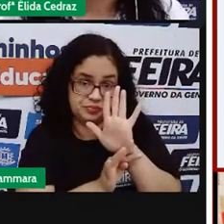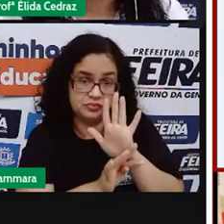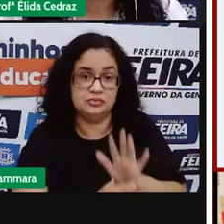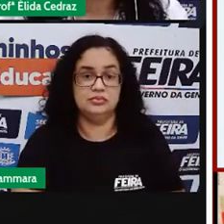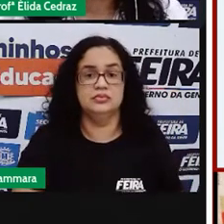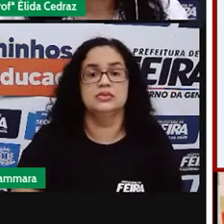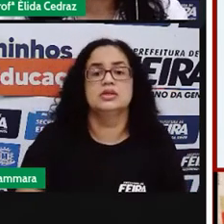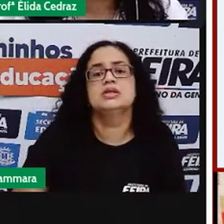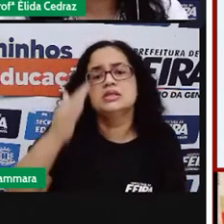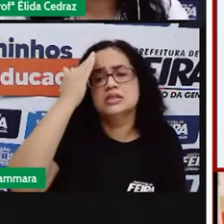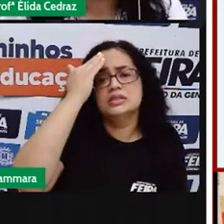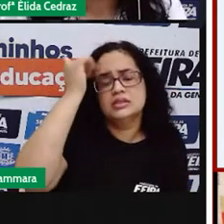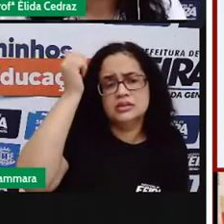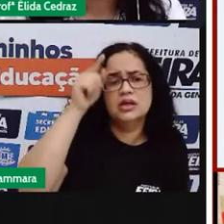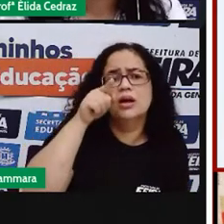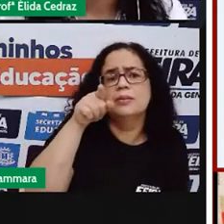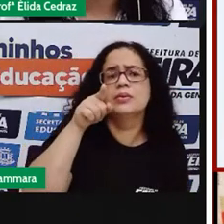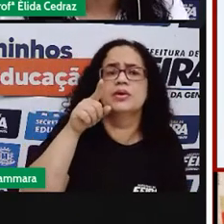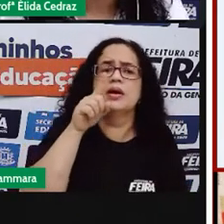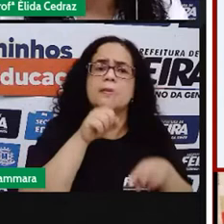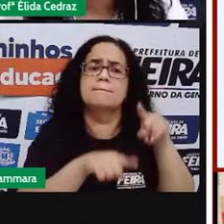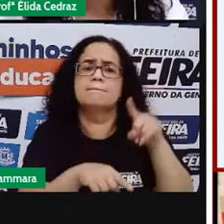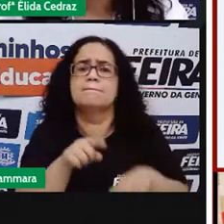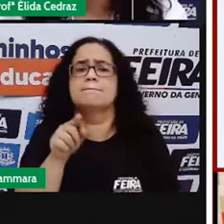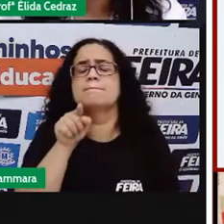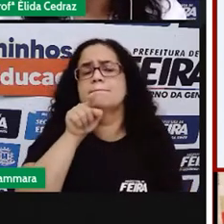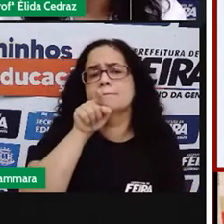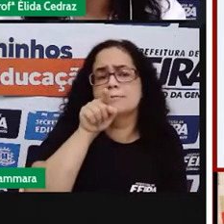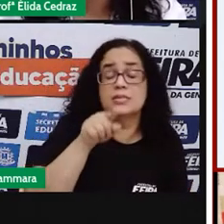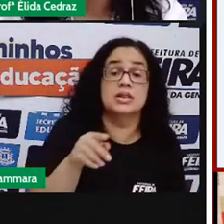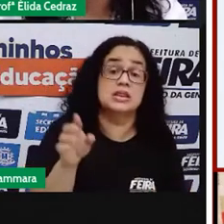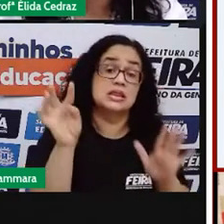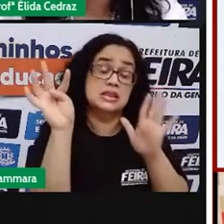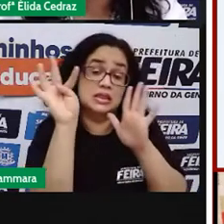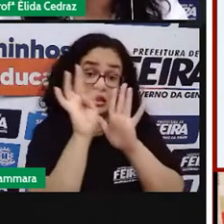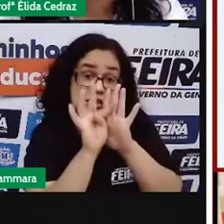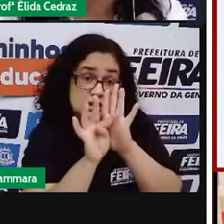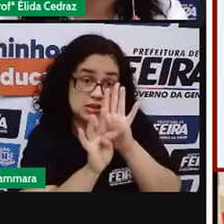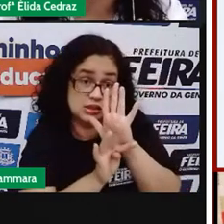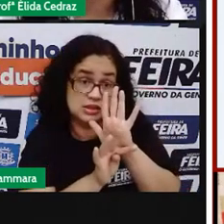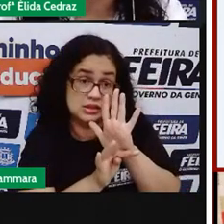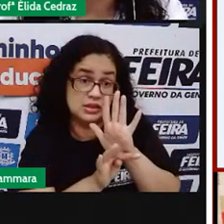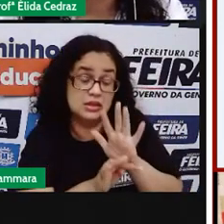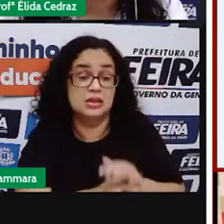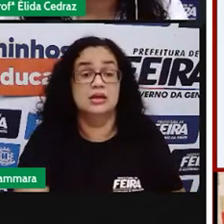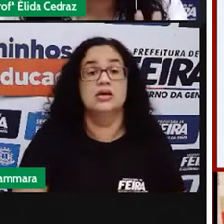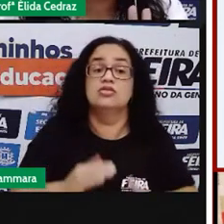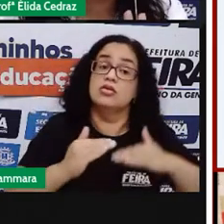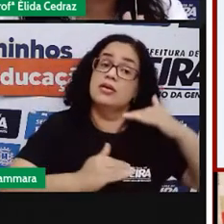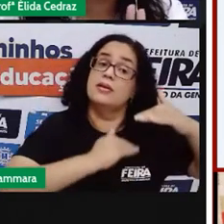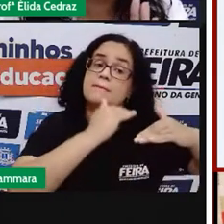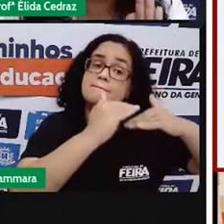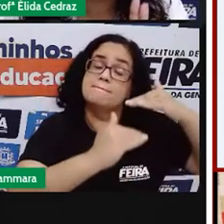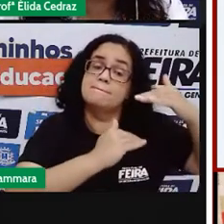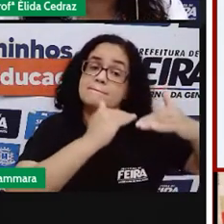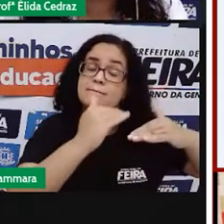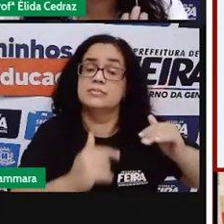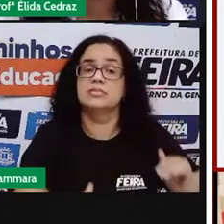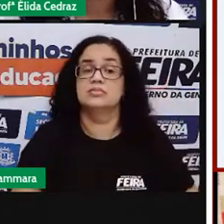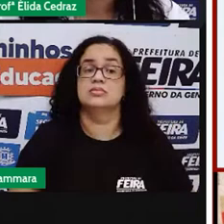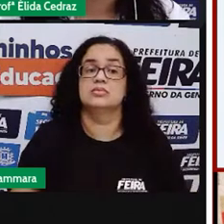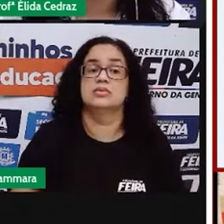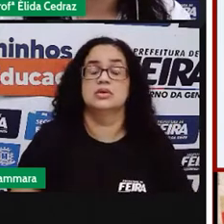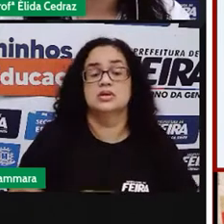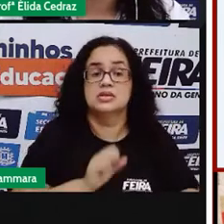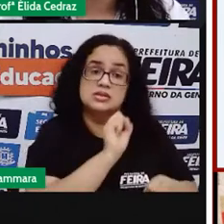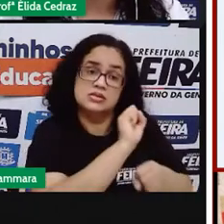Você sabe que material é esse, né? Pois é. Os textos publicitários, eles evoluíam. Mas eles ficaram